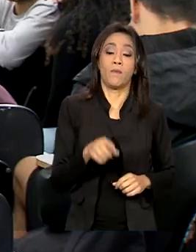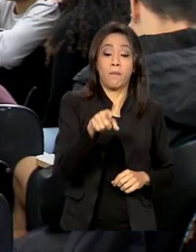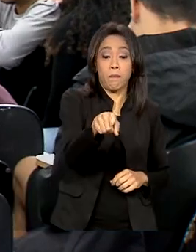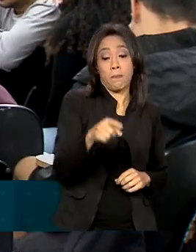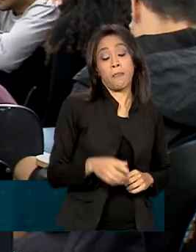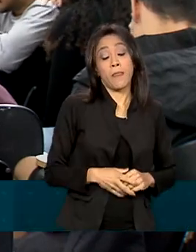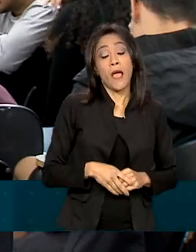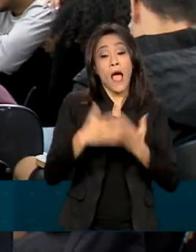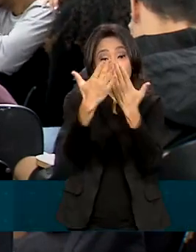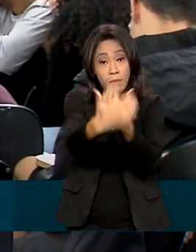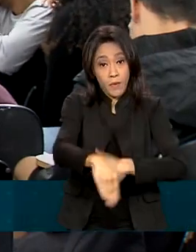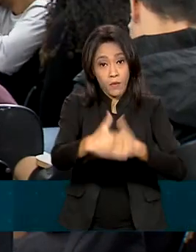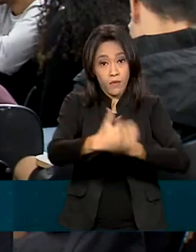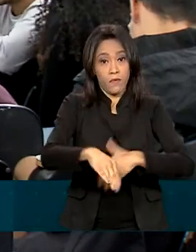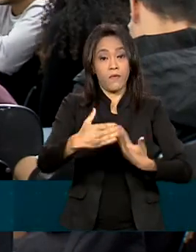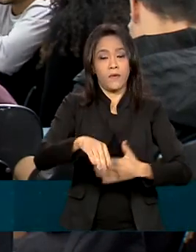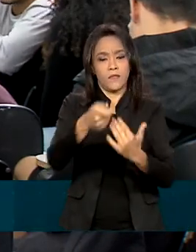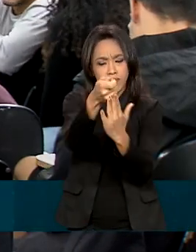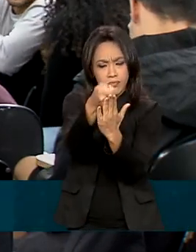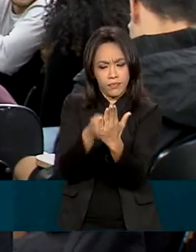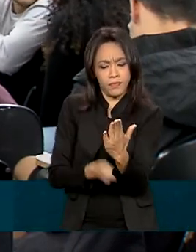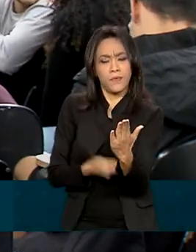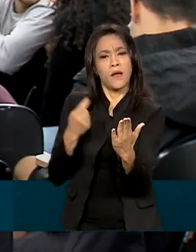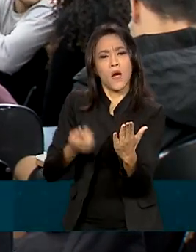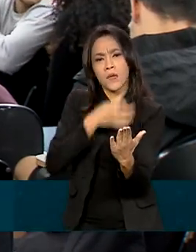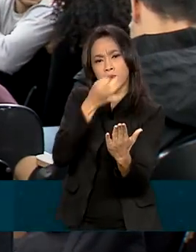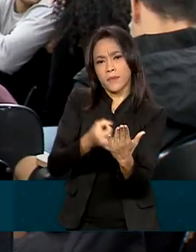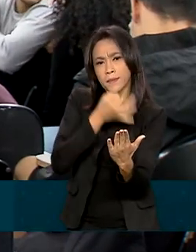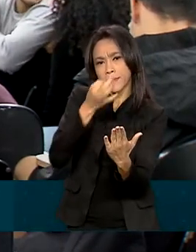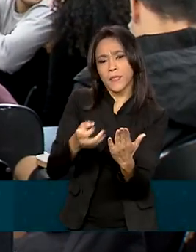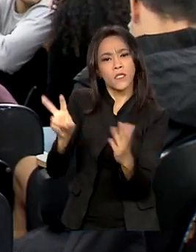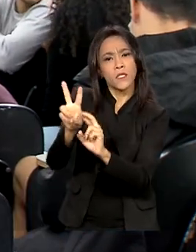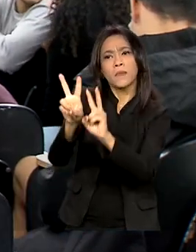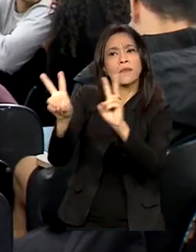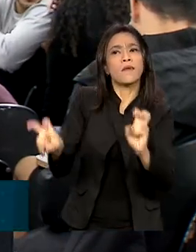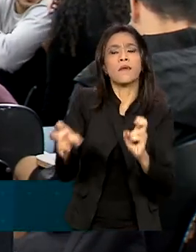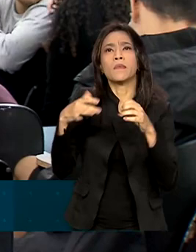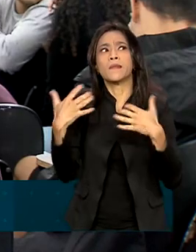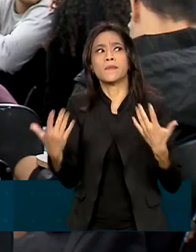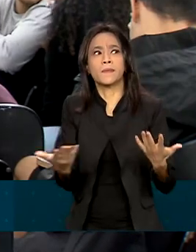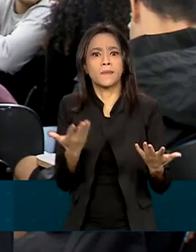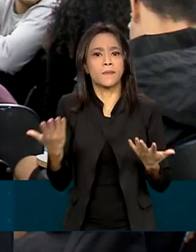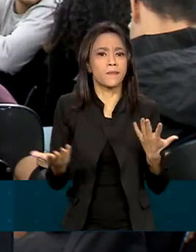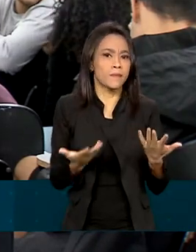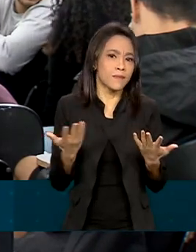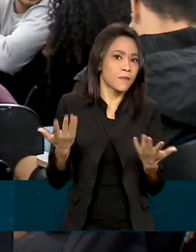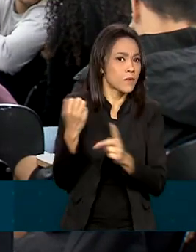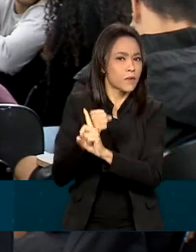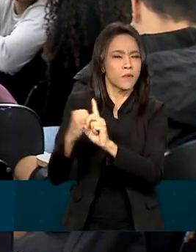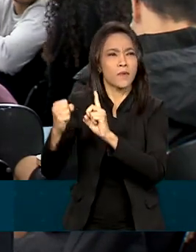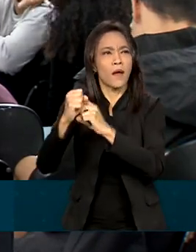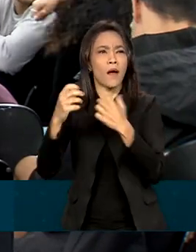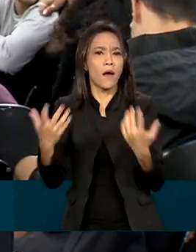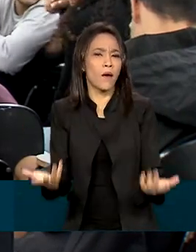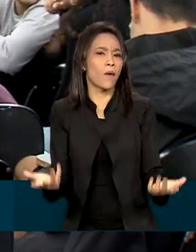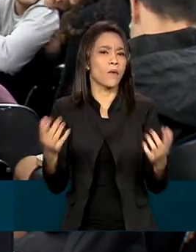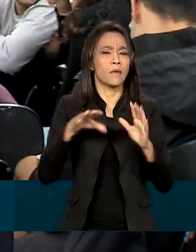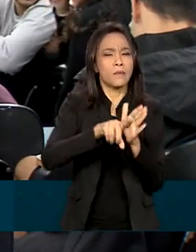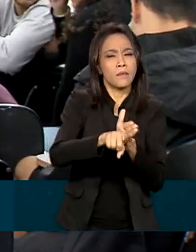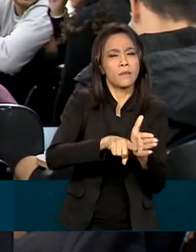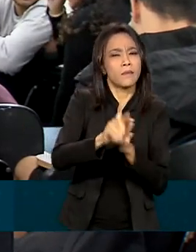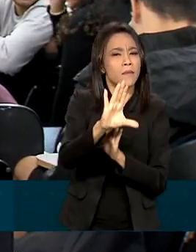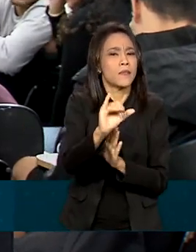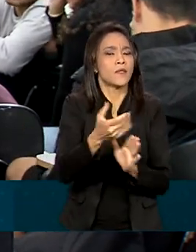exigir do candidato a produção de um texto dissertativo sobre temas que podem ser da ordem social, científica,